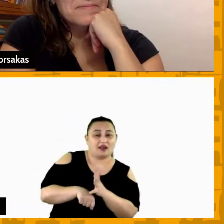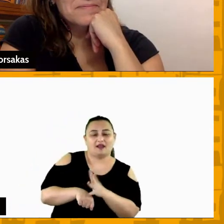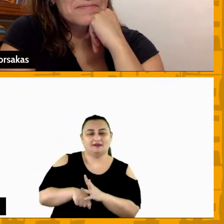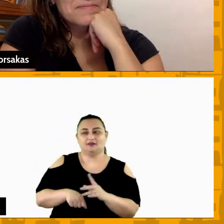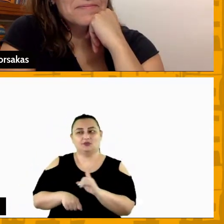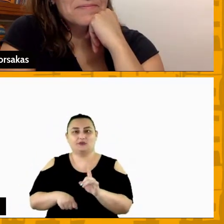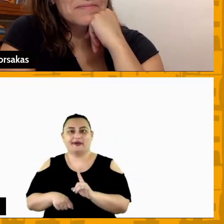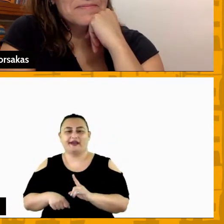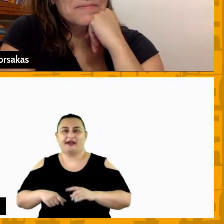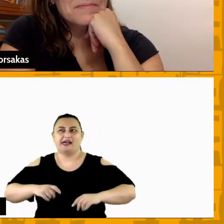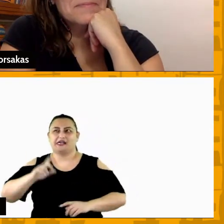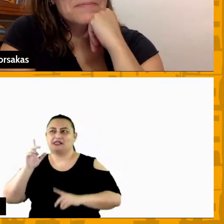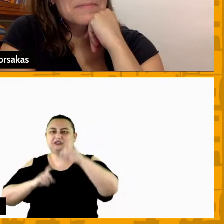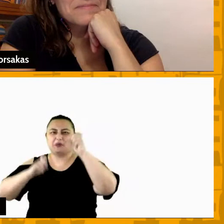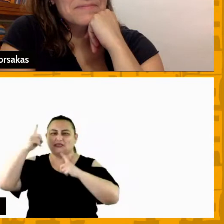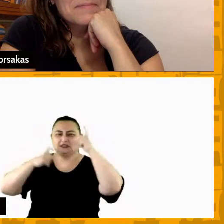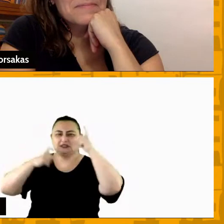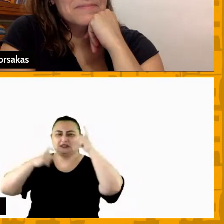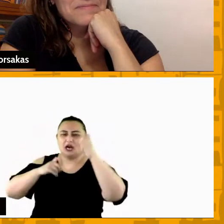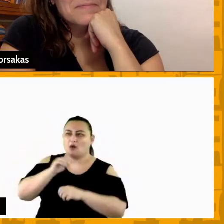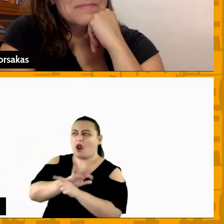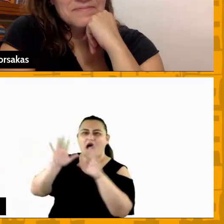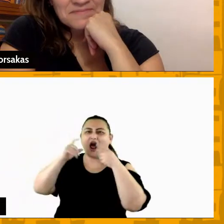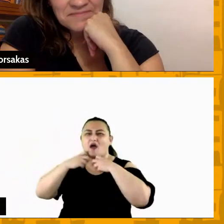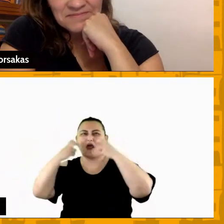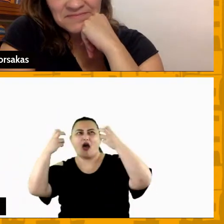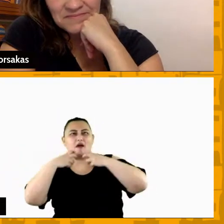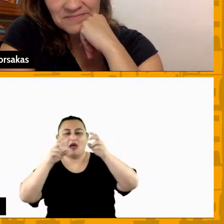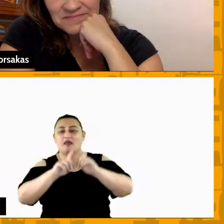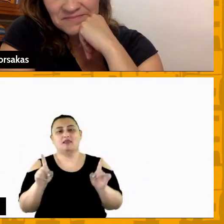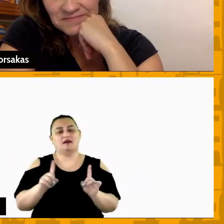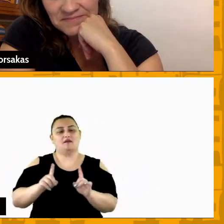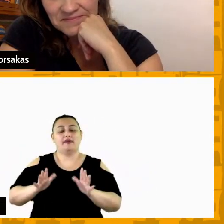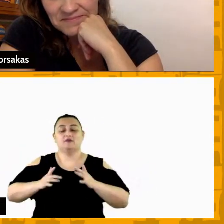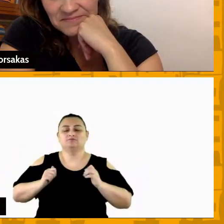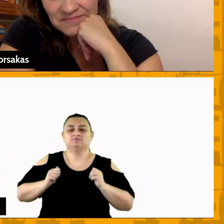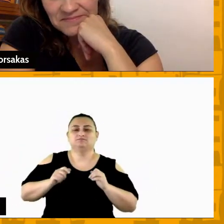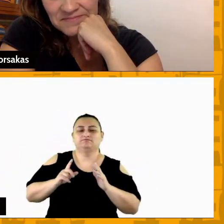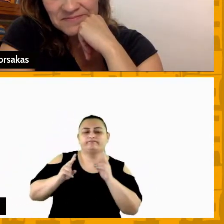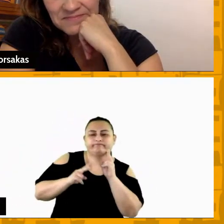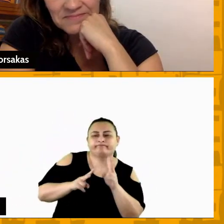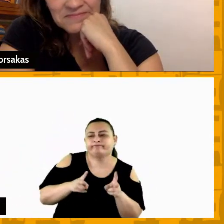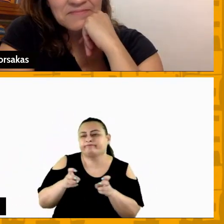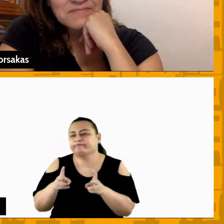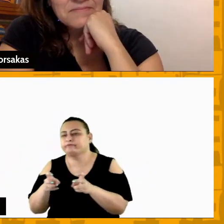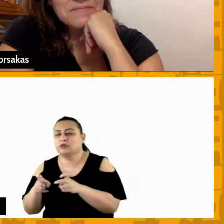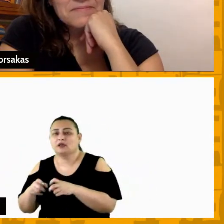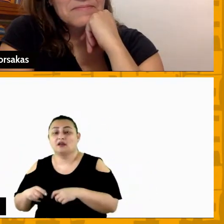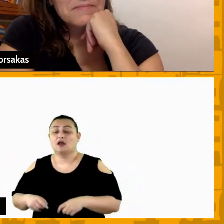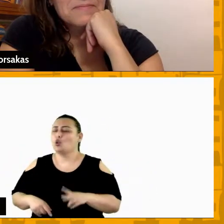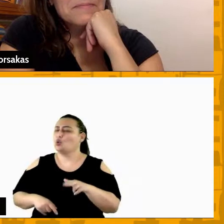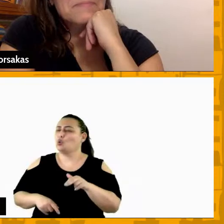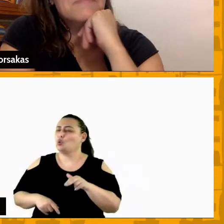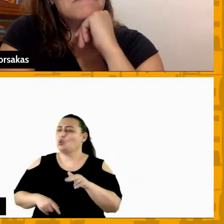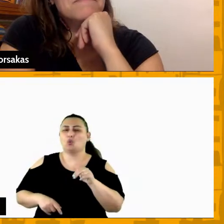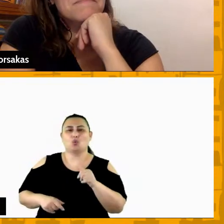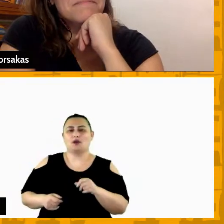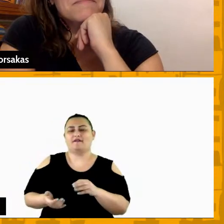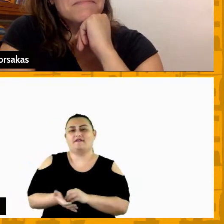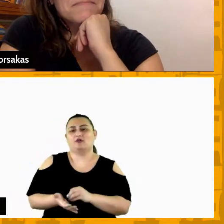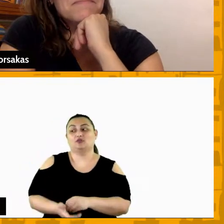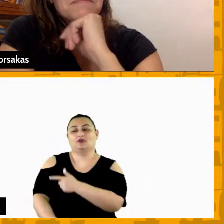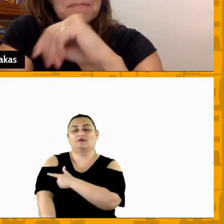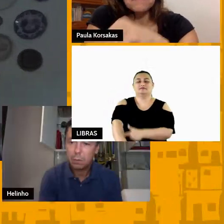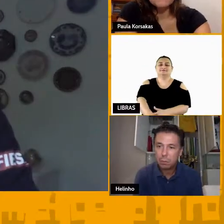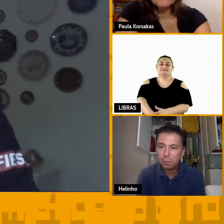um show ali em alguns momentos e eu acho que a gente nunca cruzou ali do respeito também Paulo